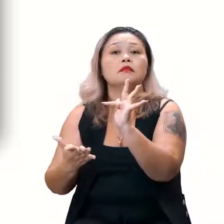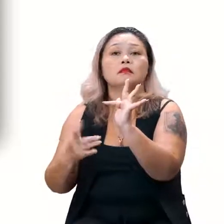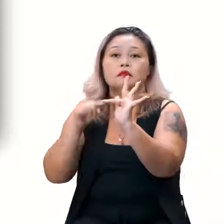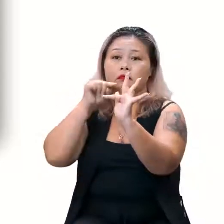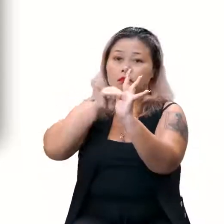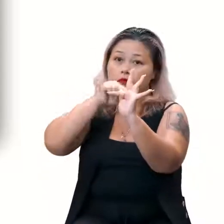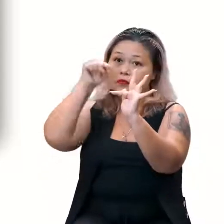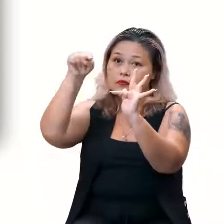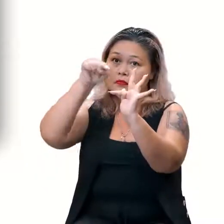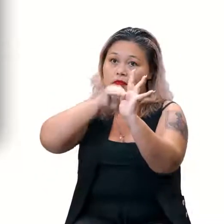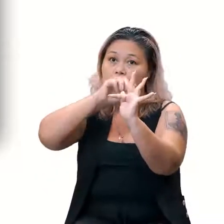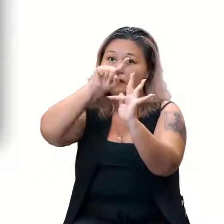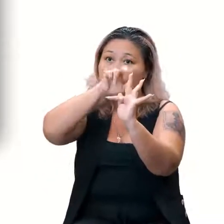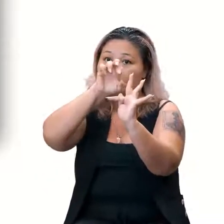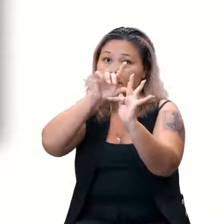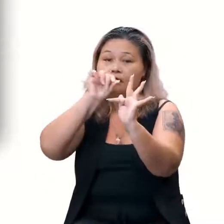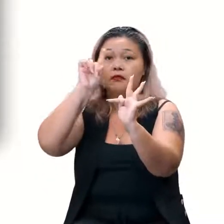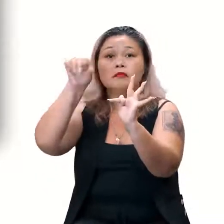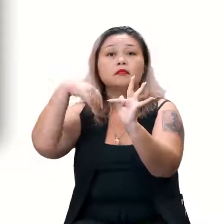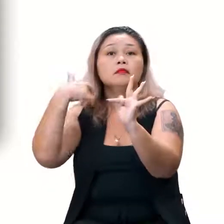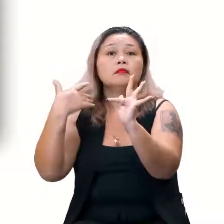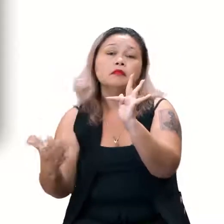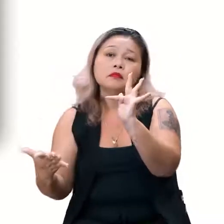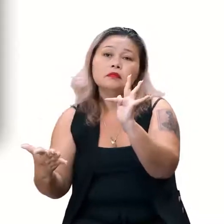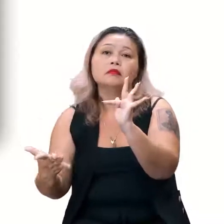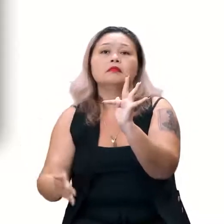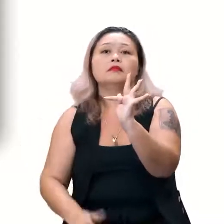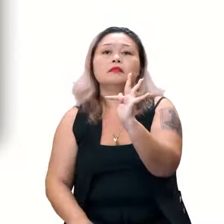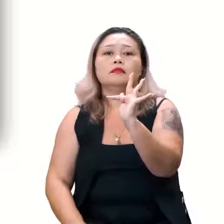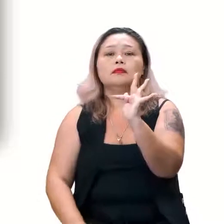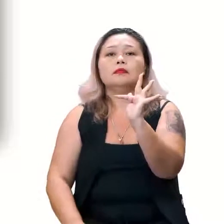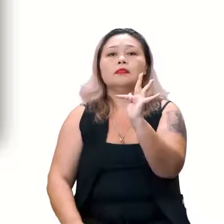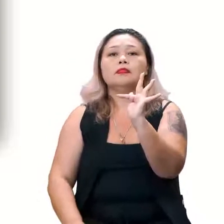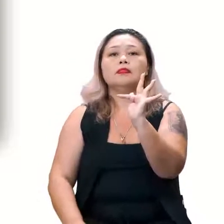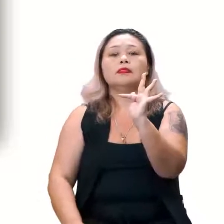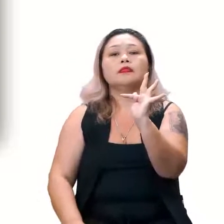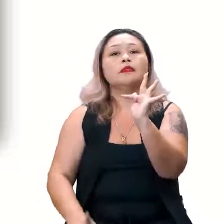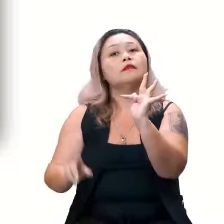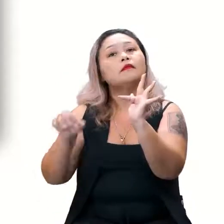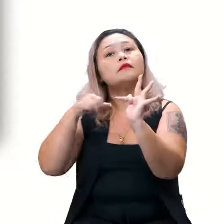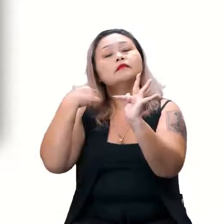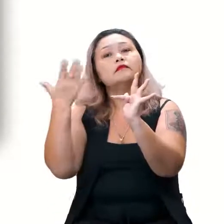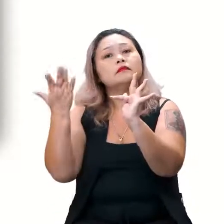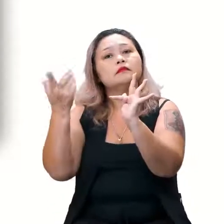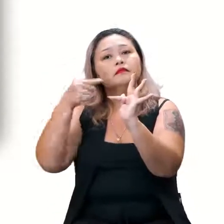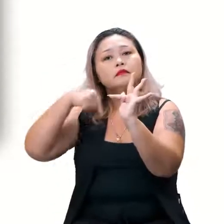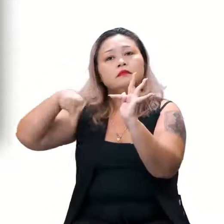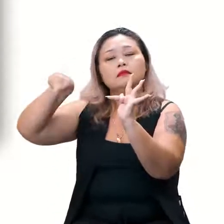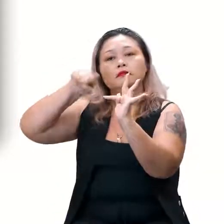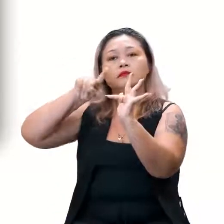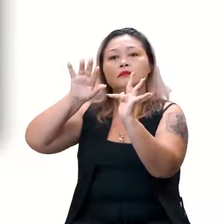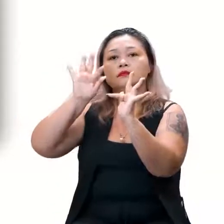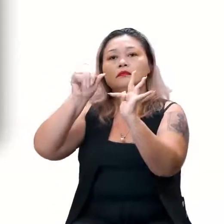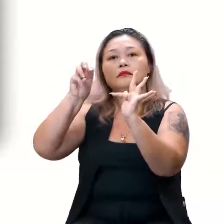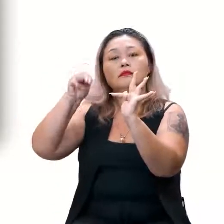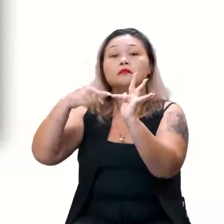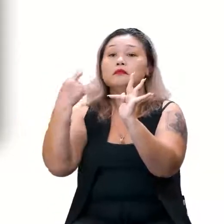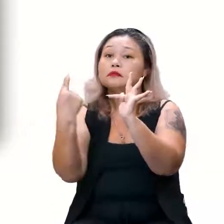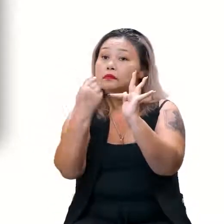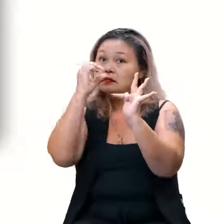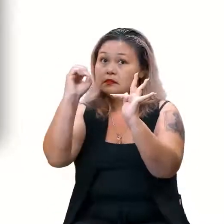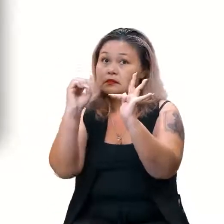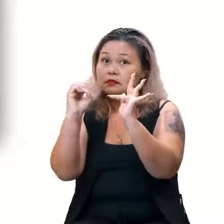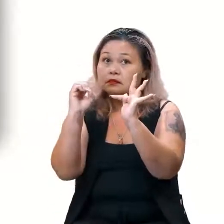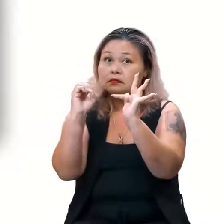considerados zeros da função são. Então, no caso da função afim, ela tem um zero da função, né?